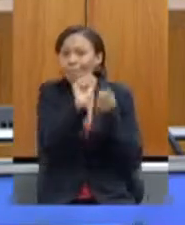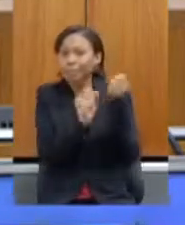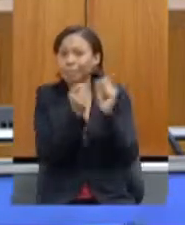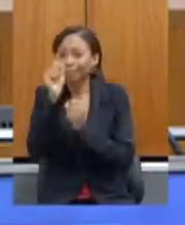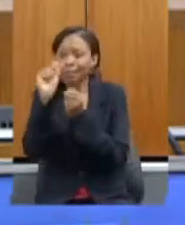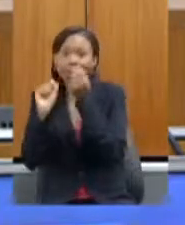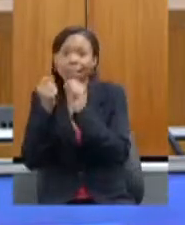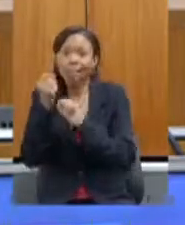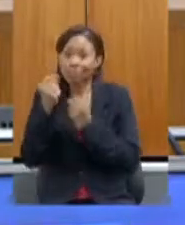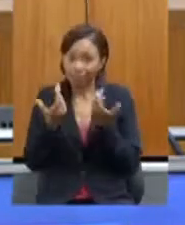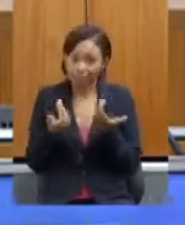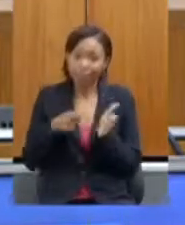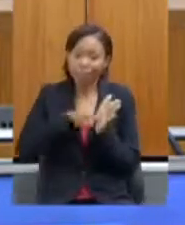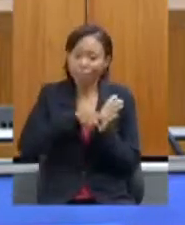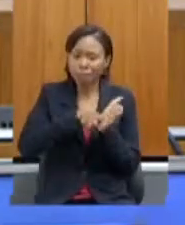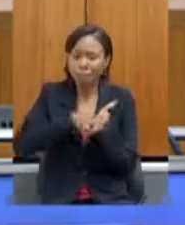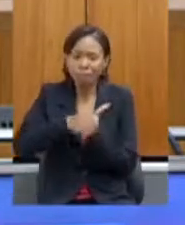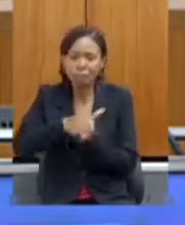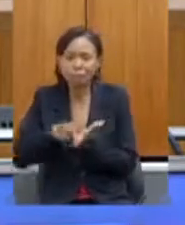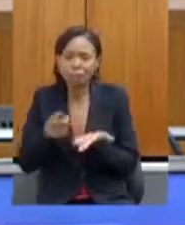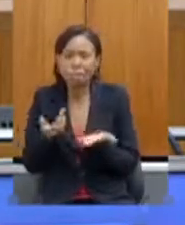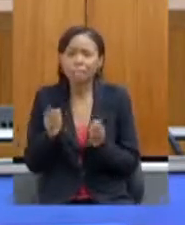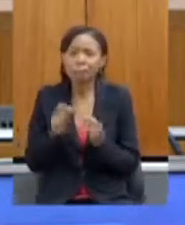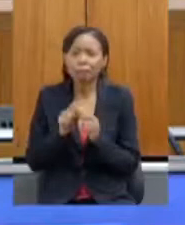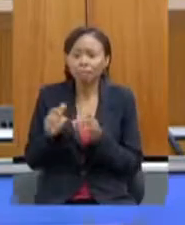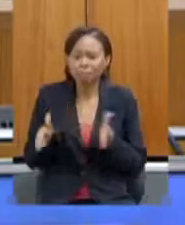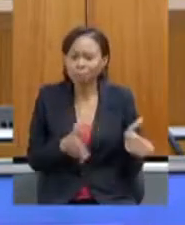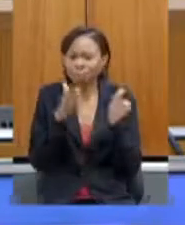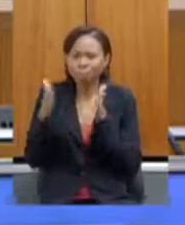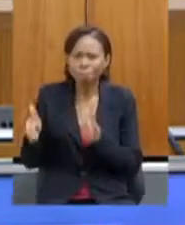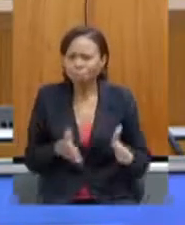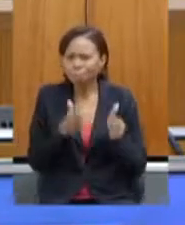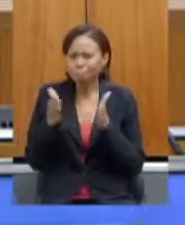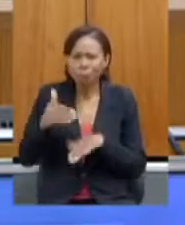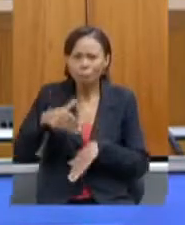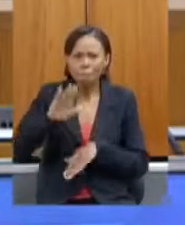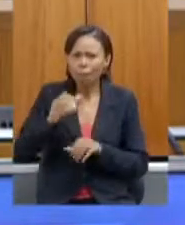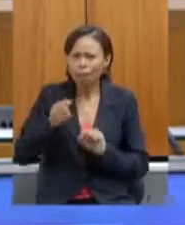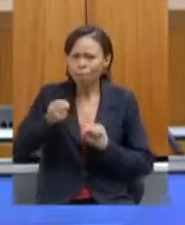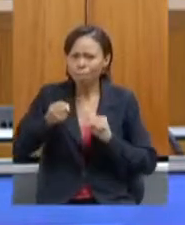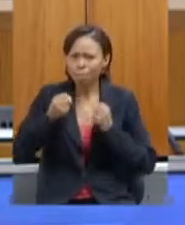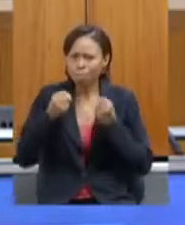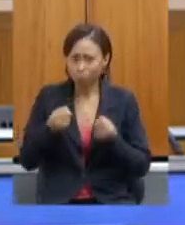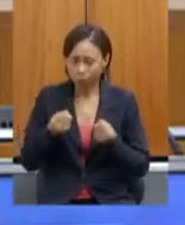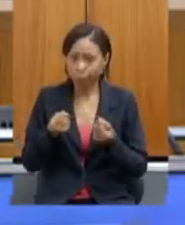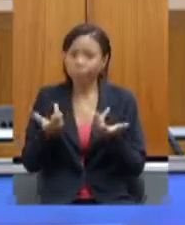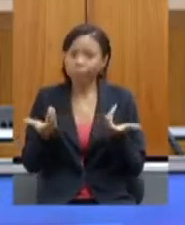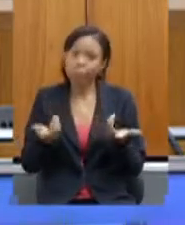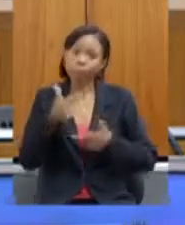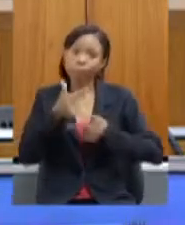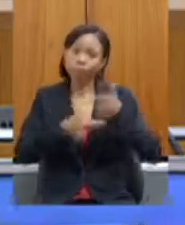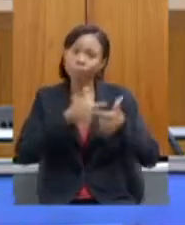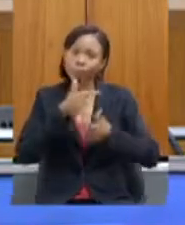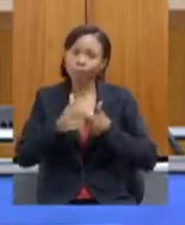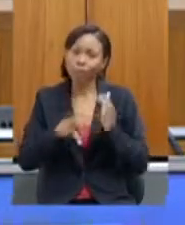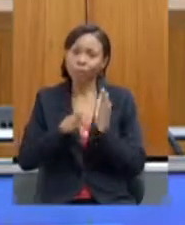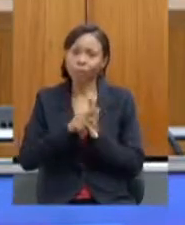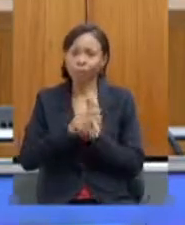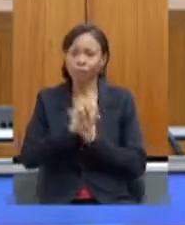retaguarda a pesquisa para que essa produção seja cada vez mais forte então esse trabalho da EPAMIG